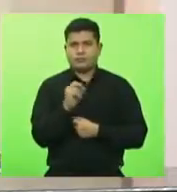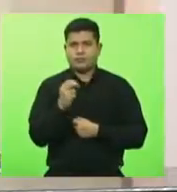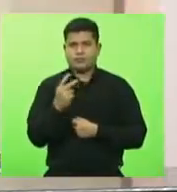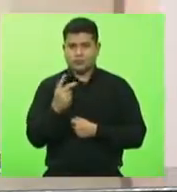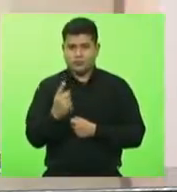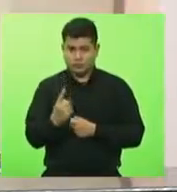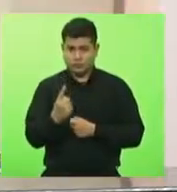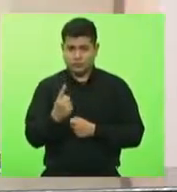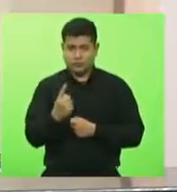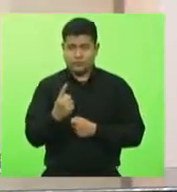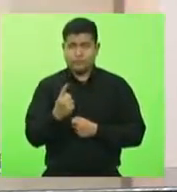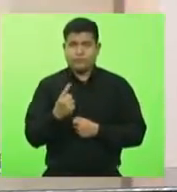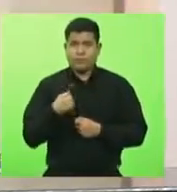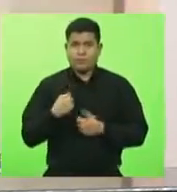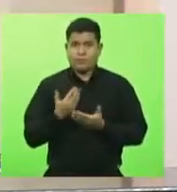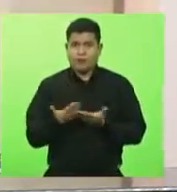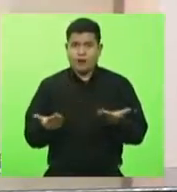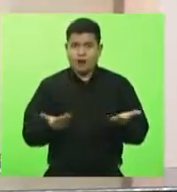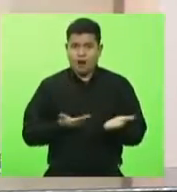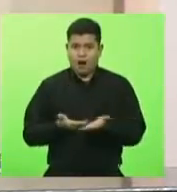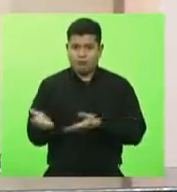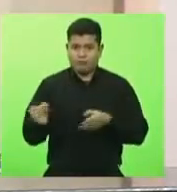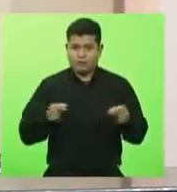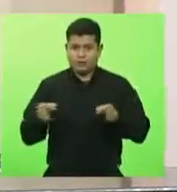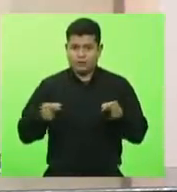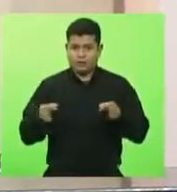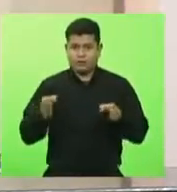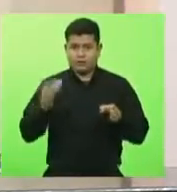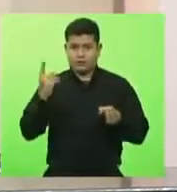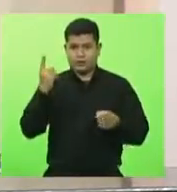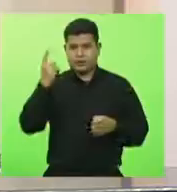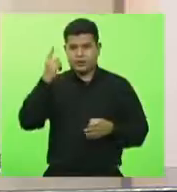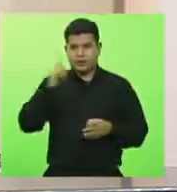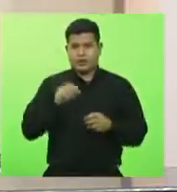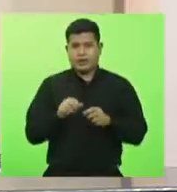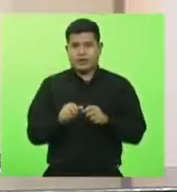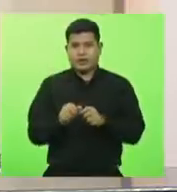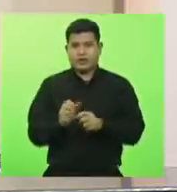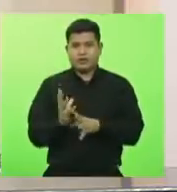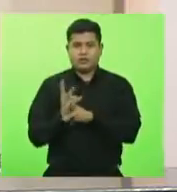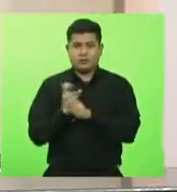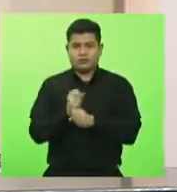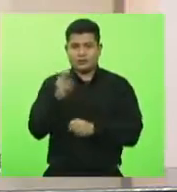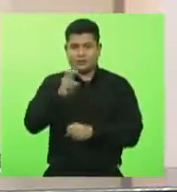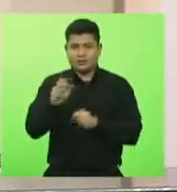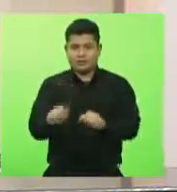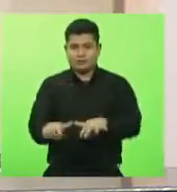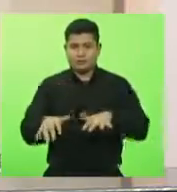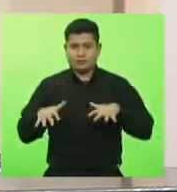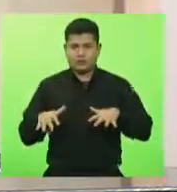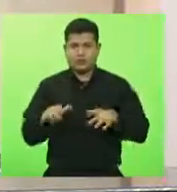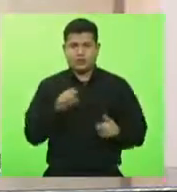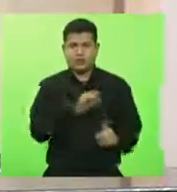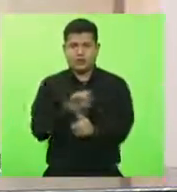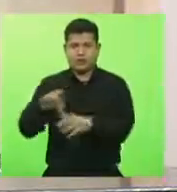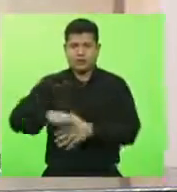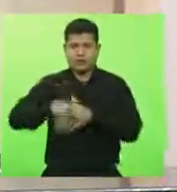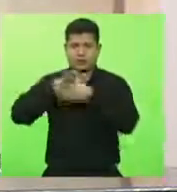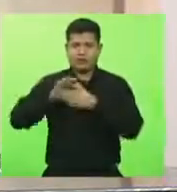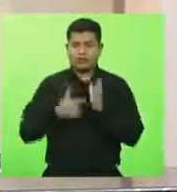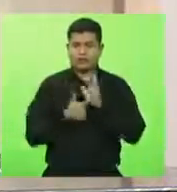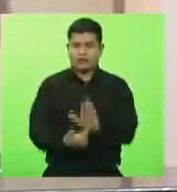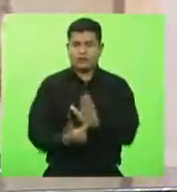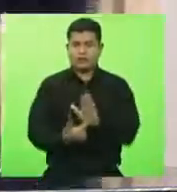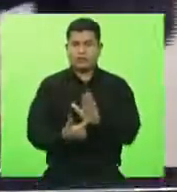2020, e abre o prazo de até cinco sessões, para que cada líder proceda à indicação